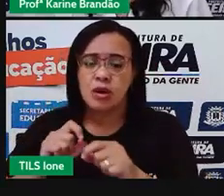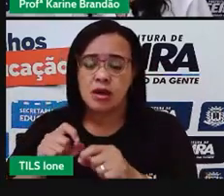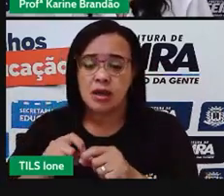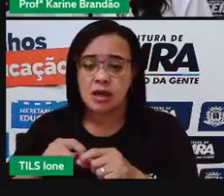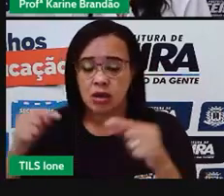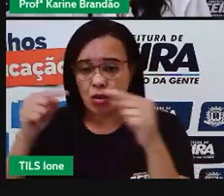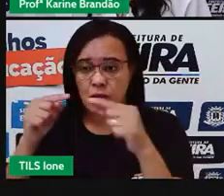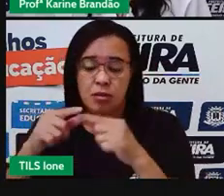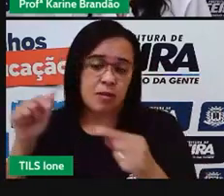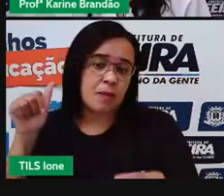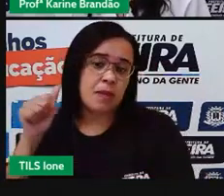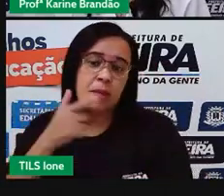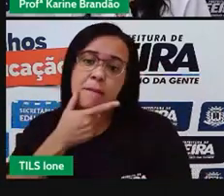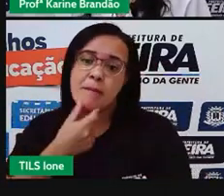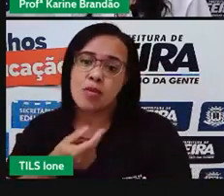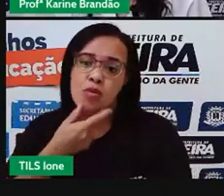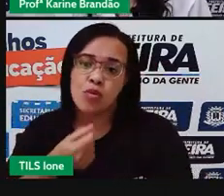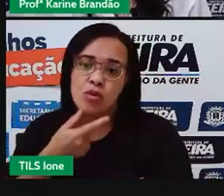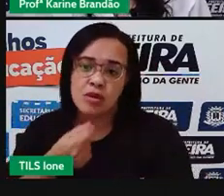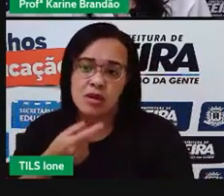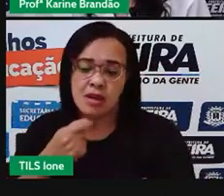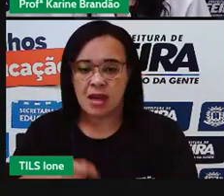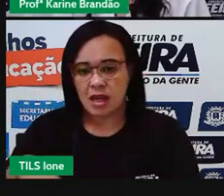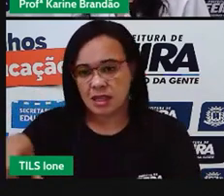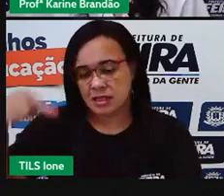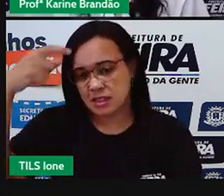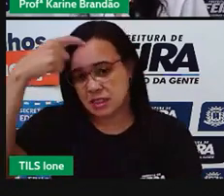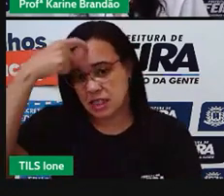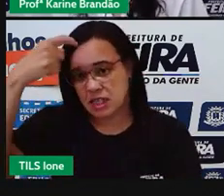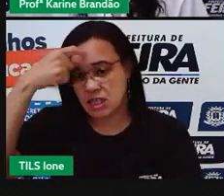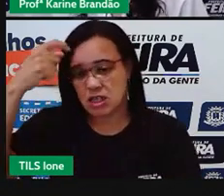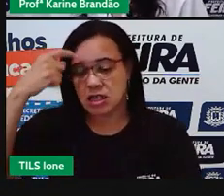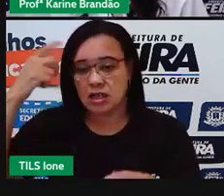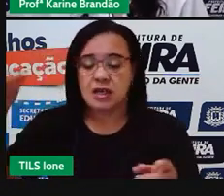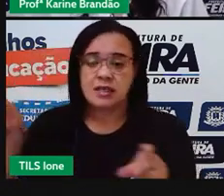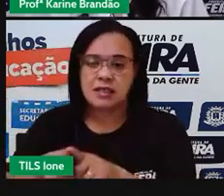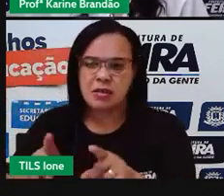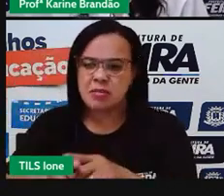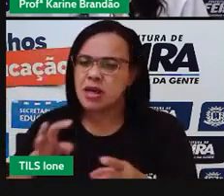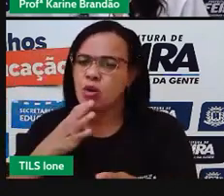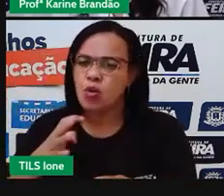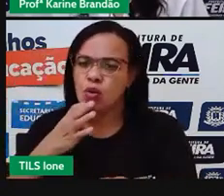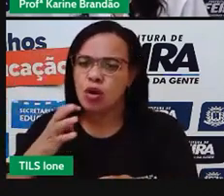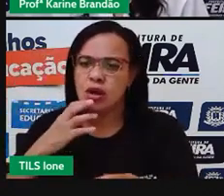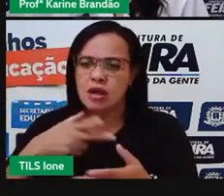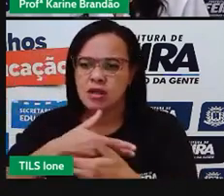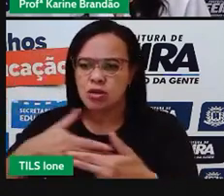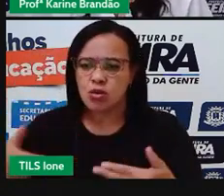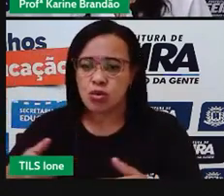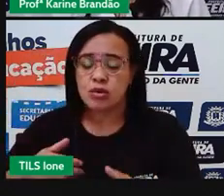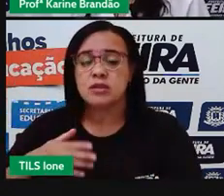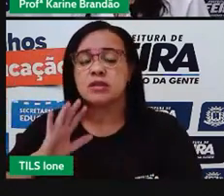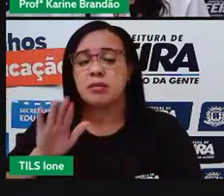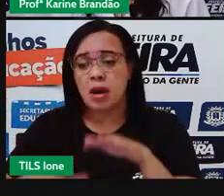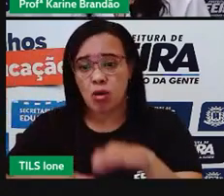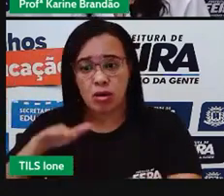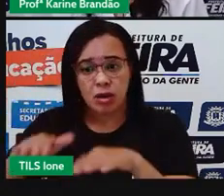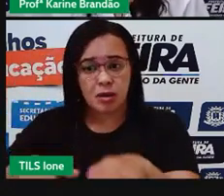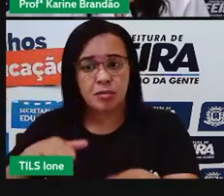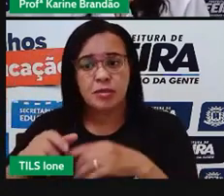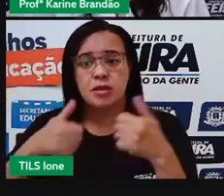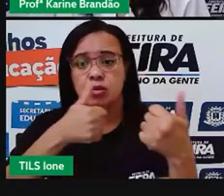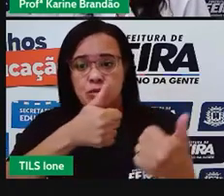mais, para que nós possamos ter conhecimento dos caminhos que nós queremos seguir, e escolher de uma maneira mais